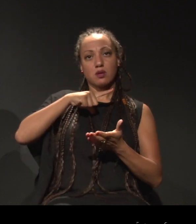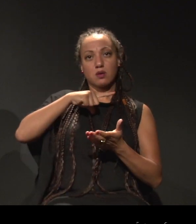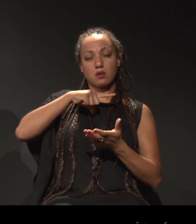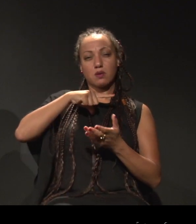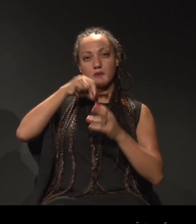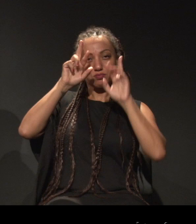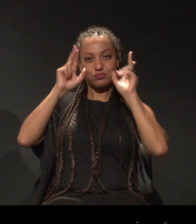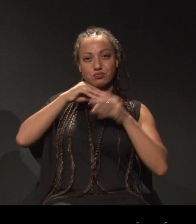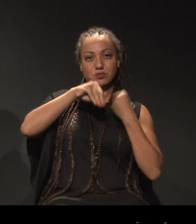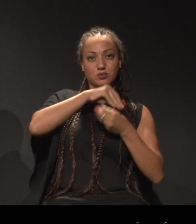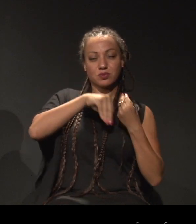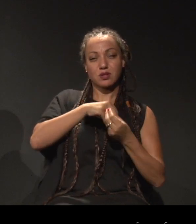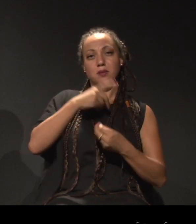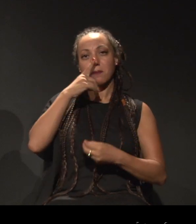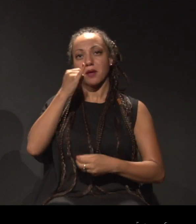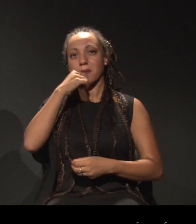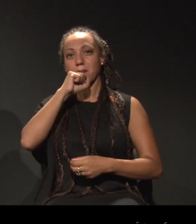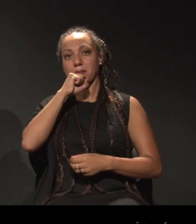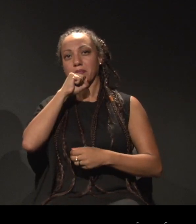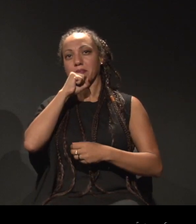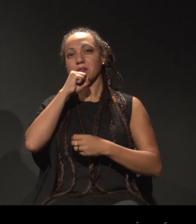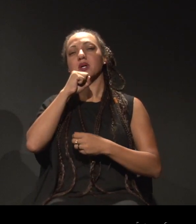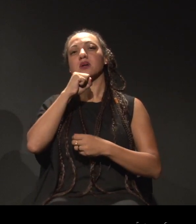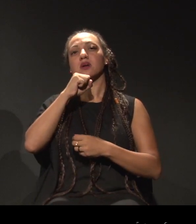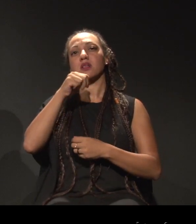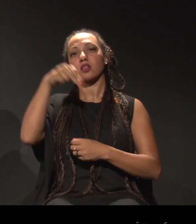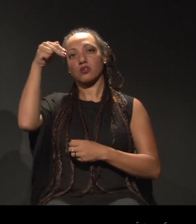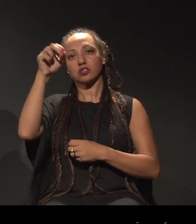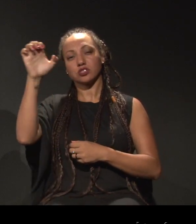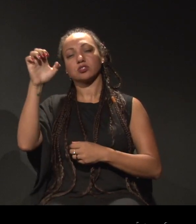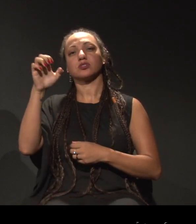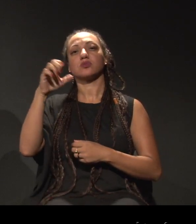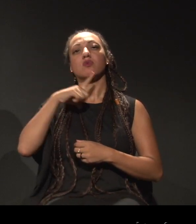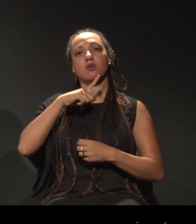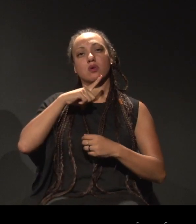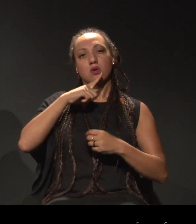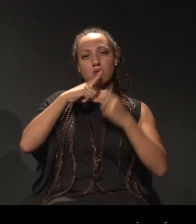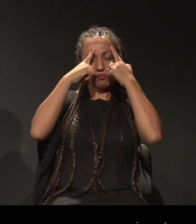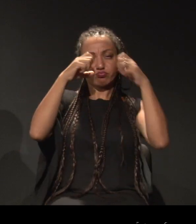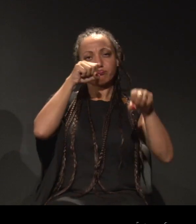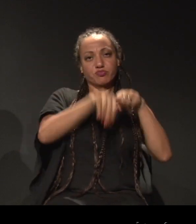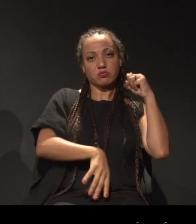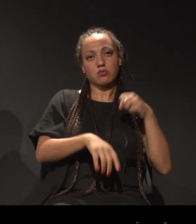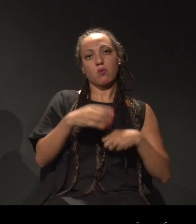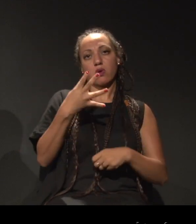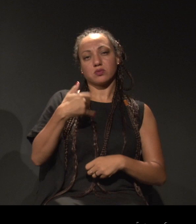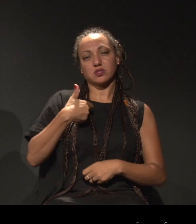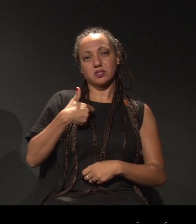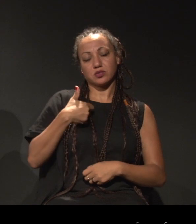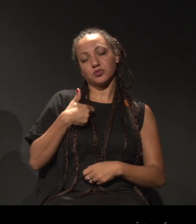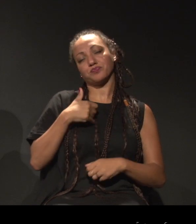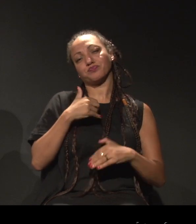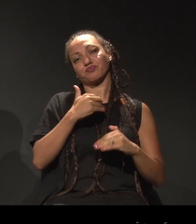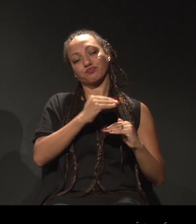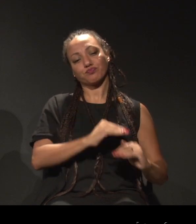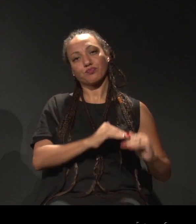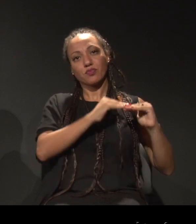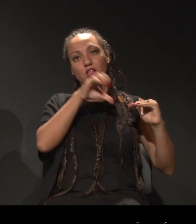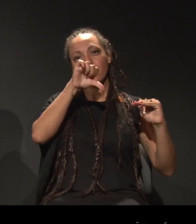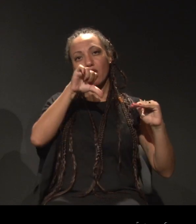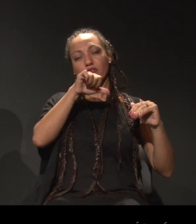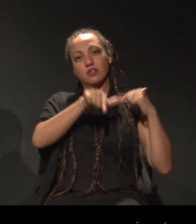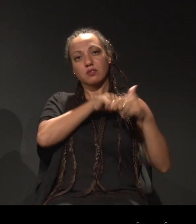pais nordestinos, estuprada aos quatro anos. Aos nove anos, eu começo a trabalhar como empregada